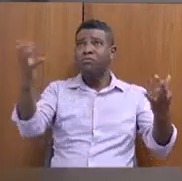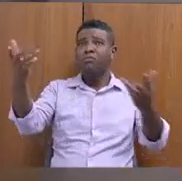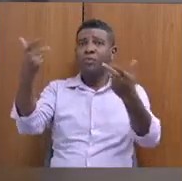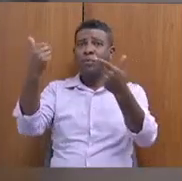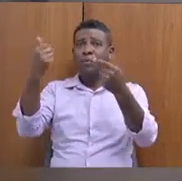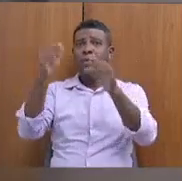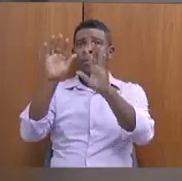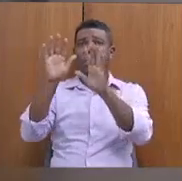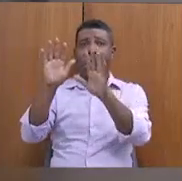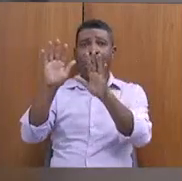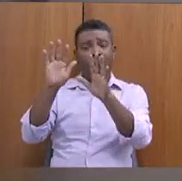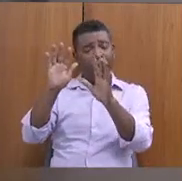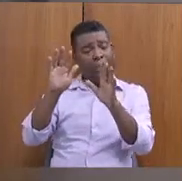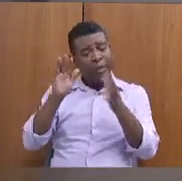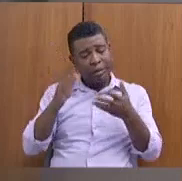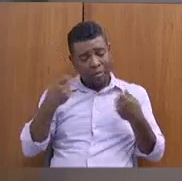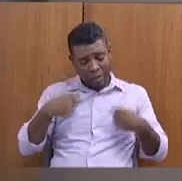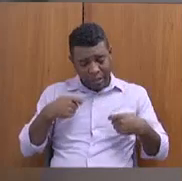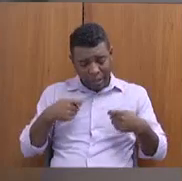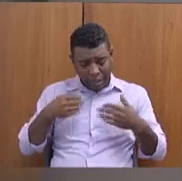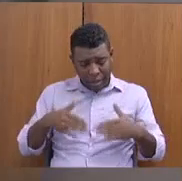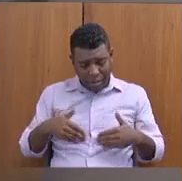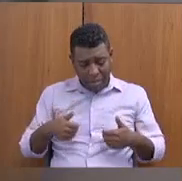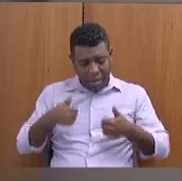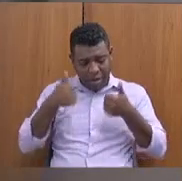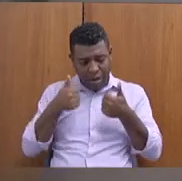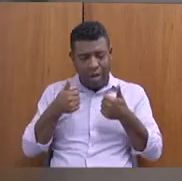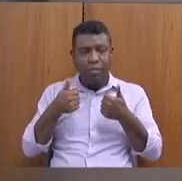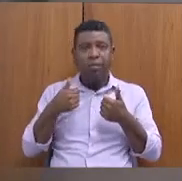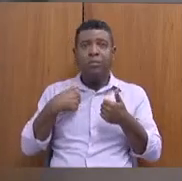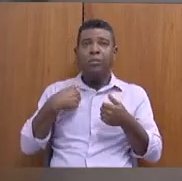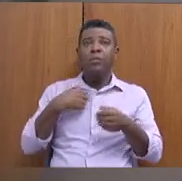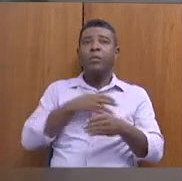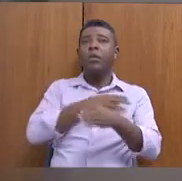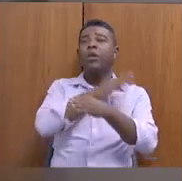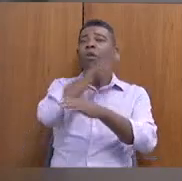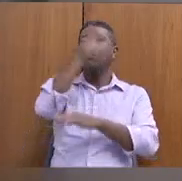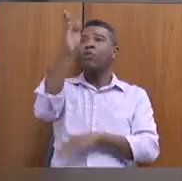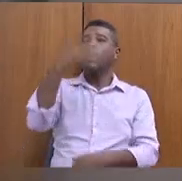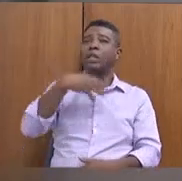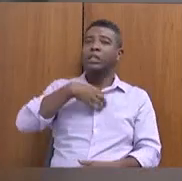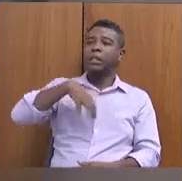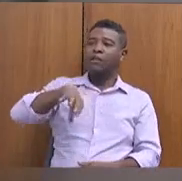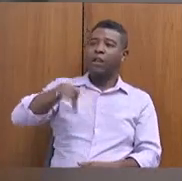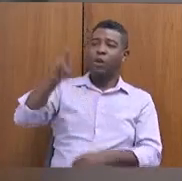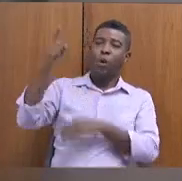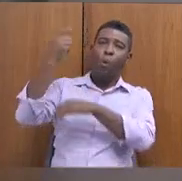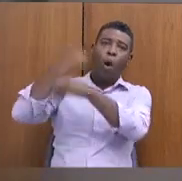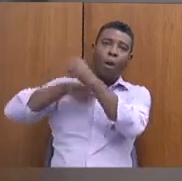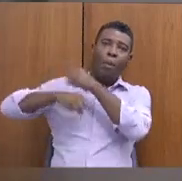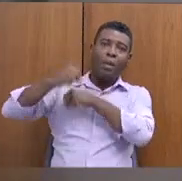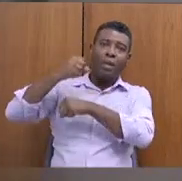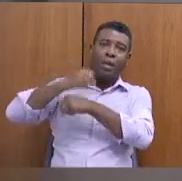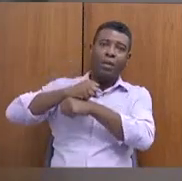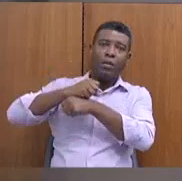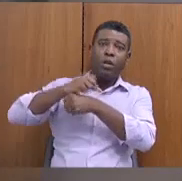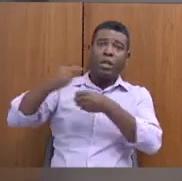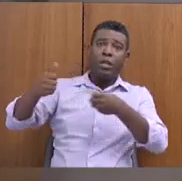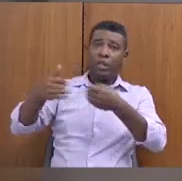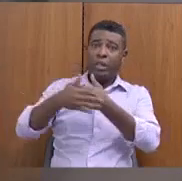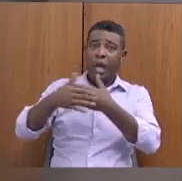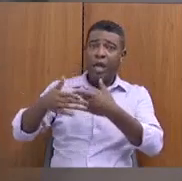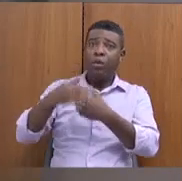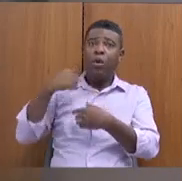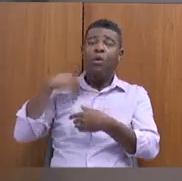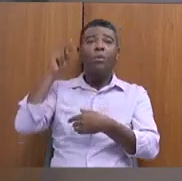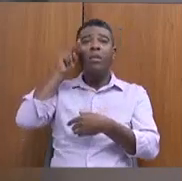ruas. Eu fui em Salvador do ano passado, só se está nas periferias. No centro, eu vi morador de rua. Por que aqui em